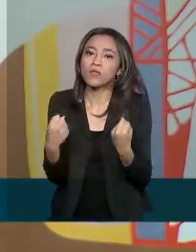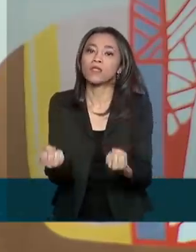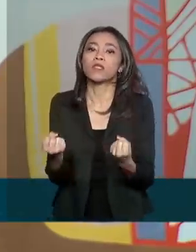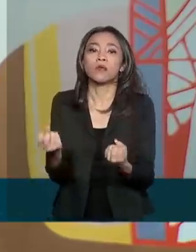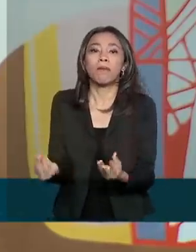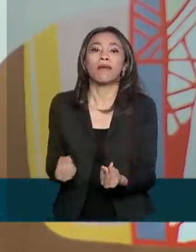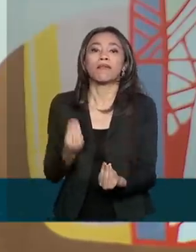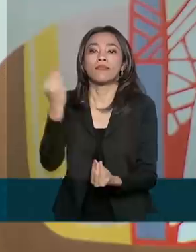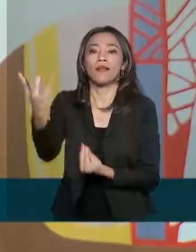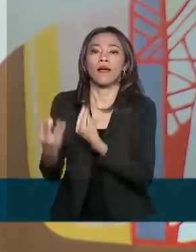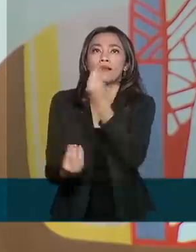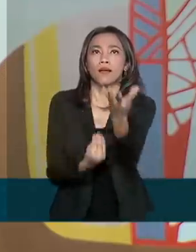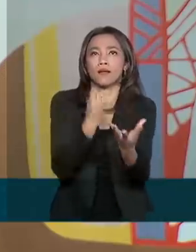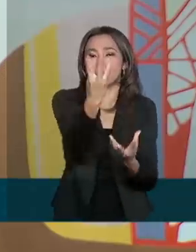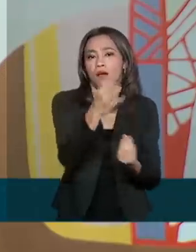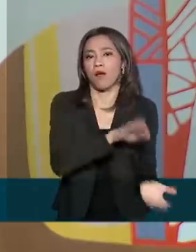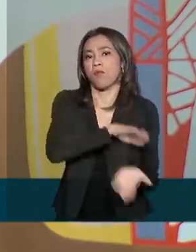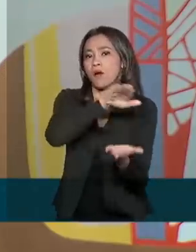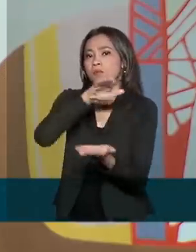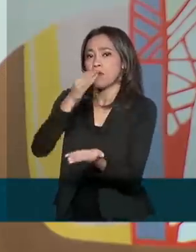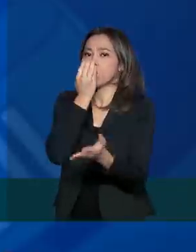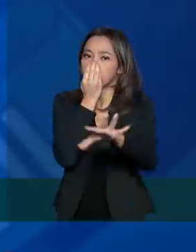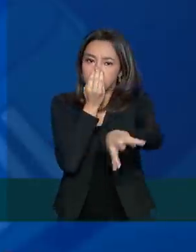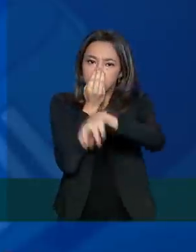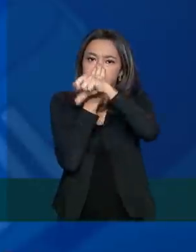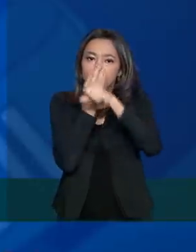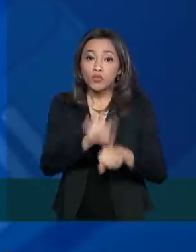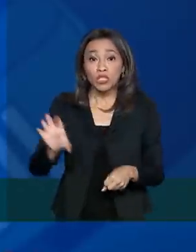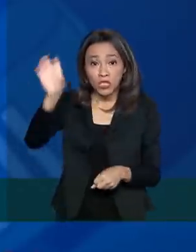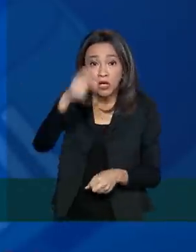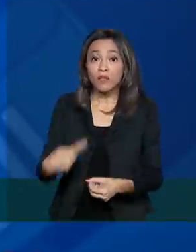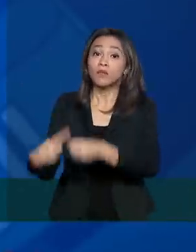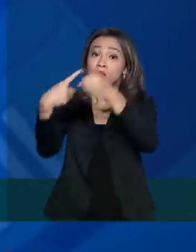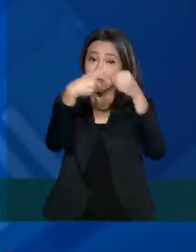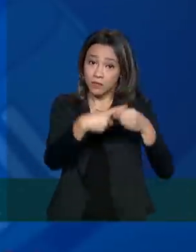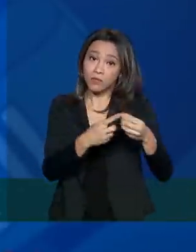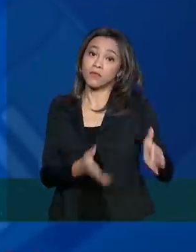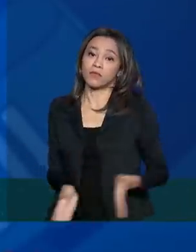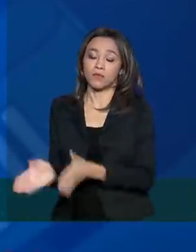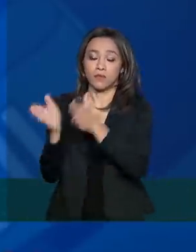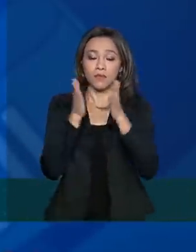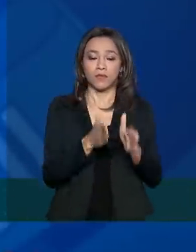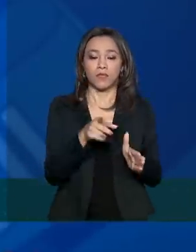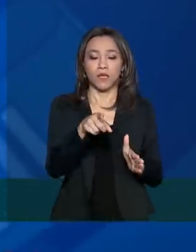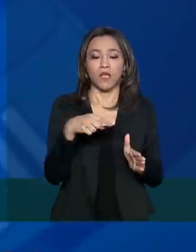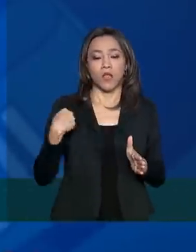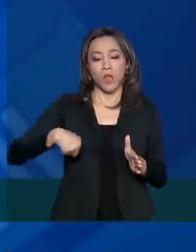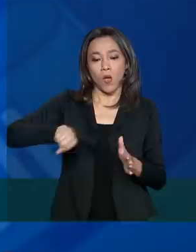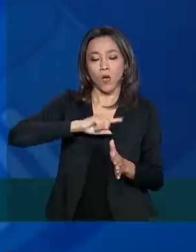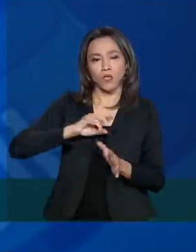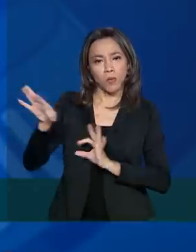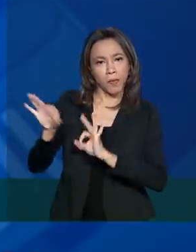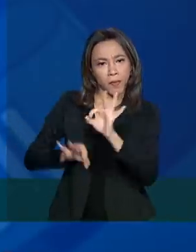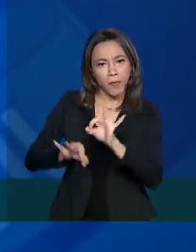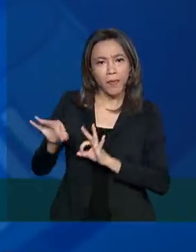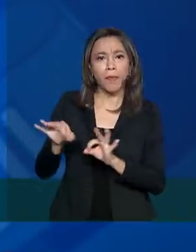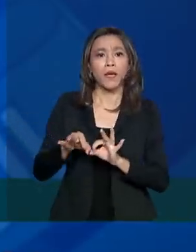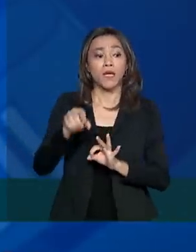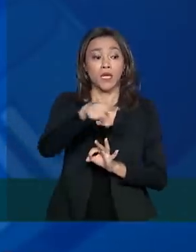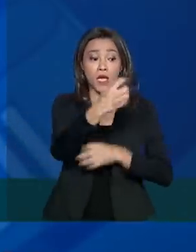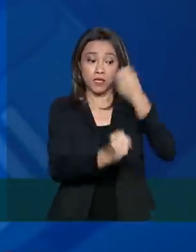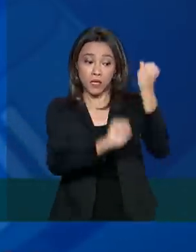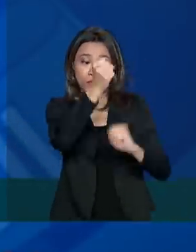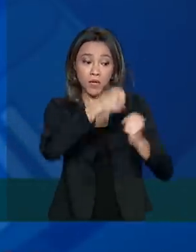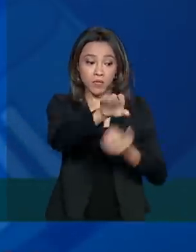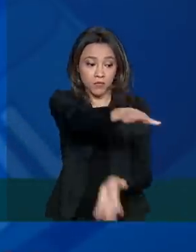entrega dos materiais aos estados e municípios. Nós estamos fazendo à medida em que os fornecedores nos